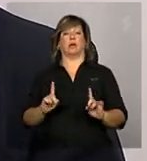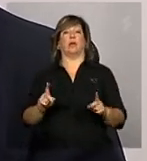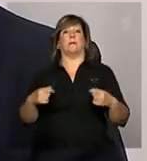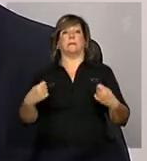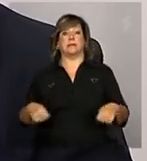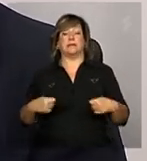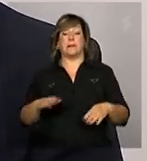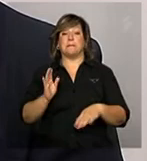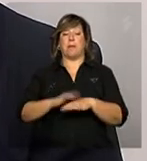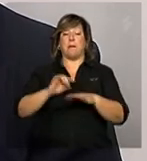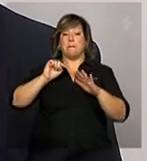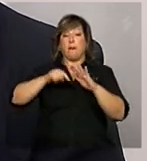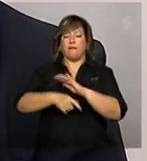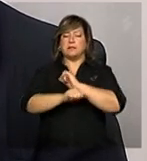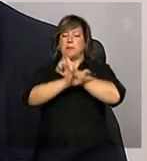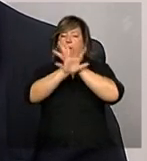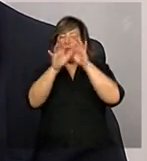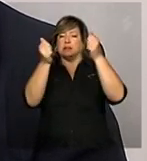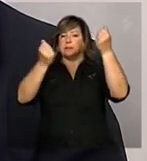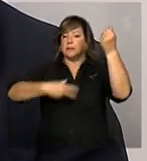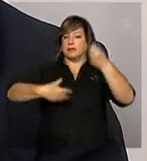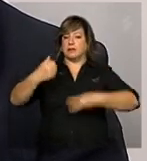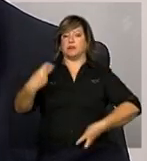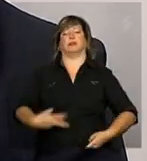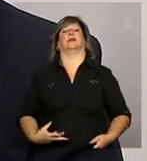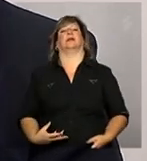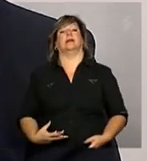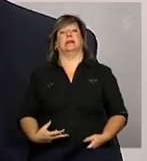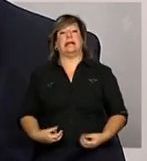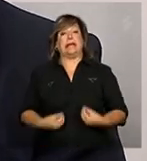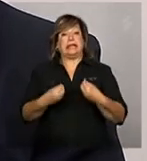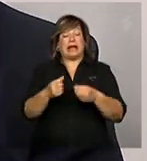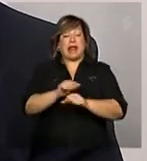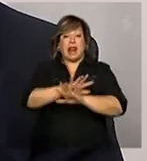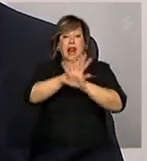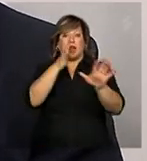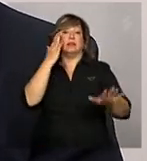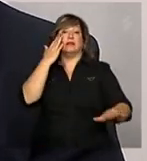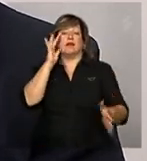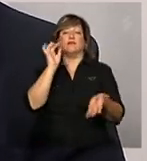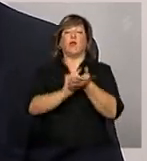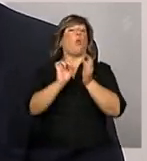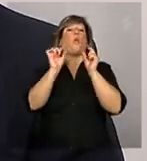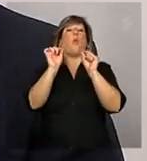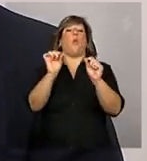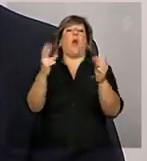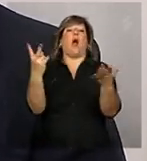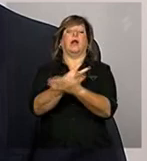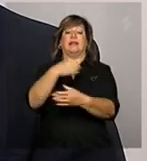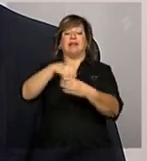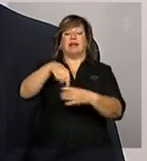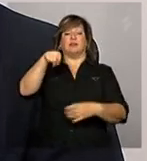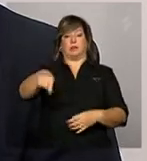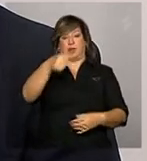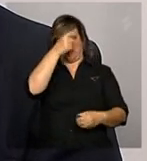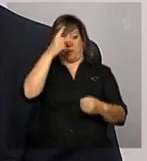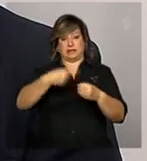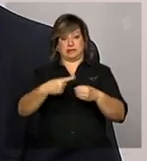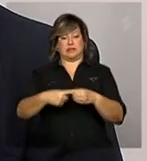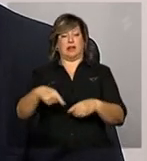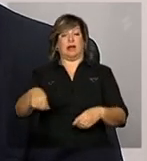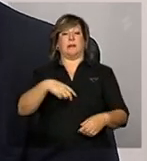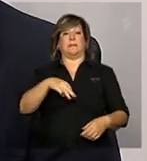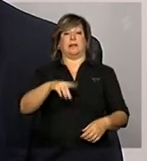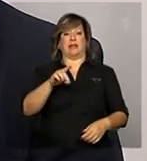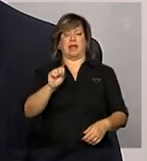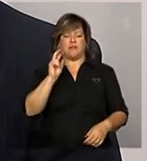um pouco mais detalhado, com o que traga realmente a realidade do município. Para também o MDS, de posse dessa informação,